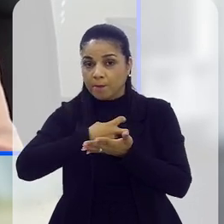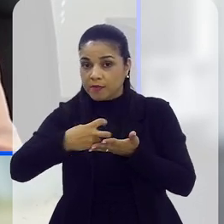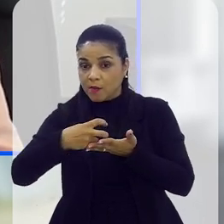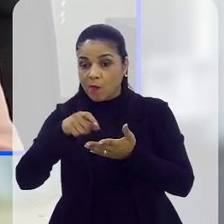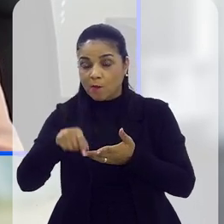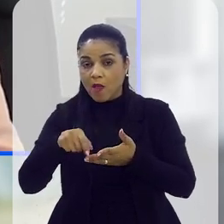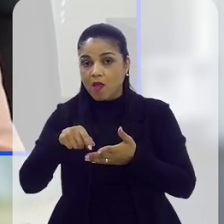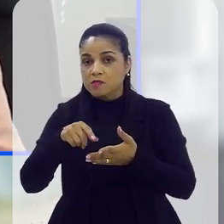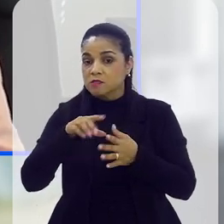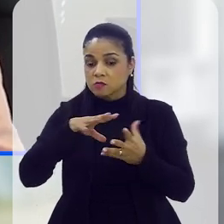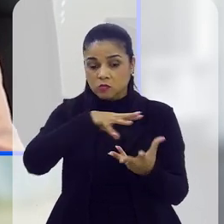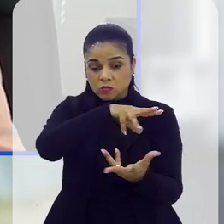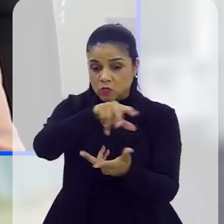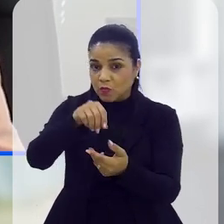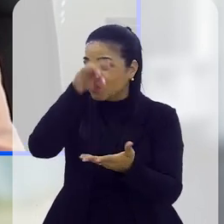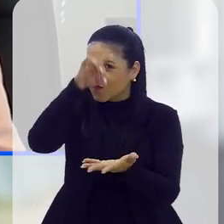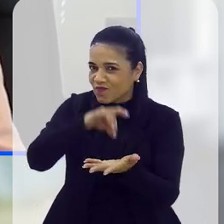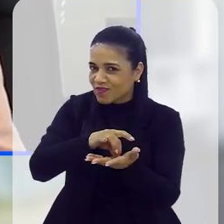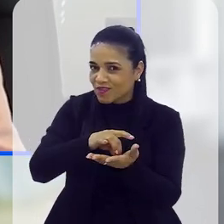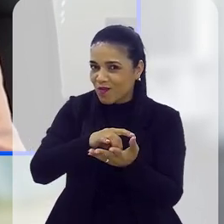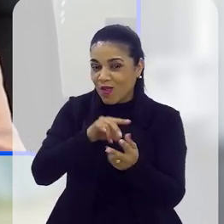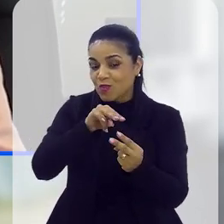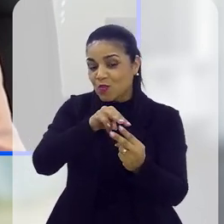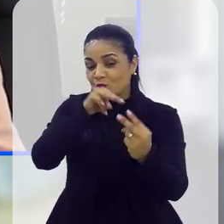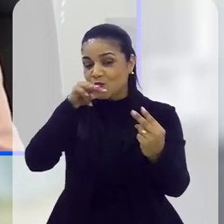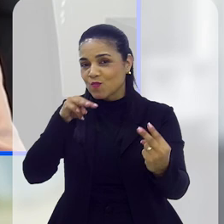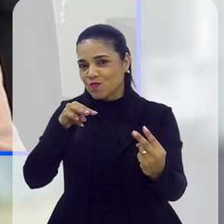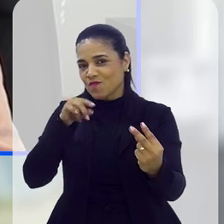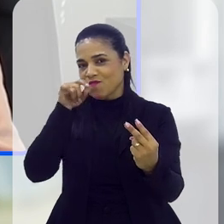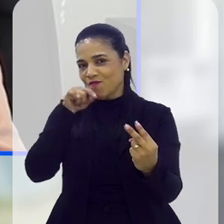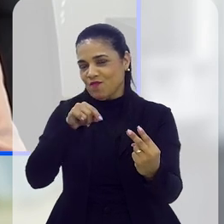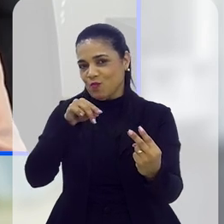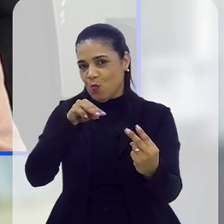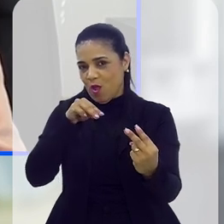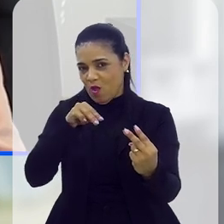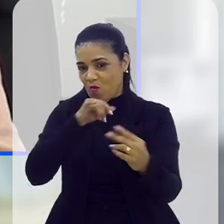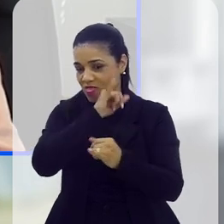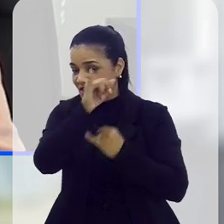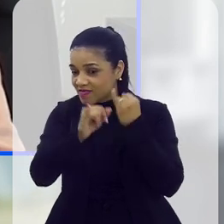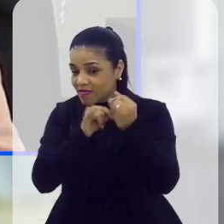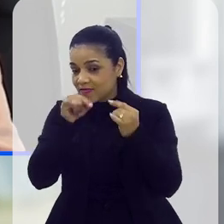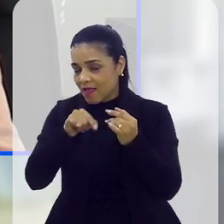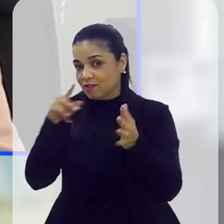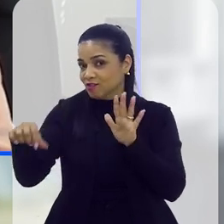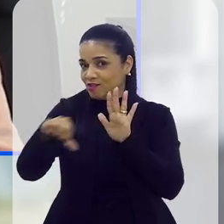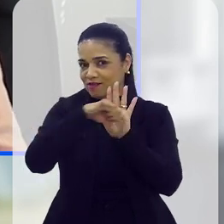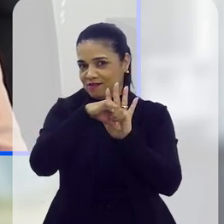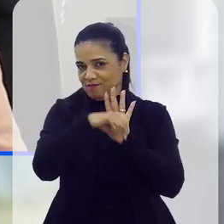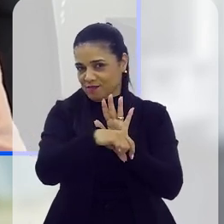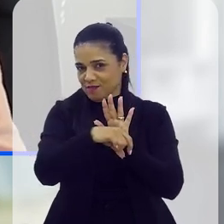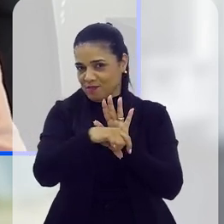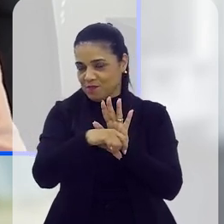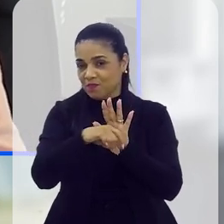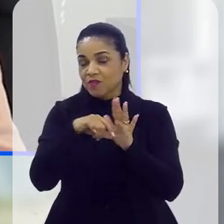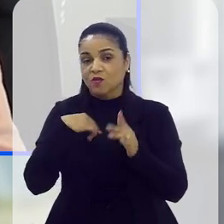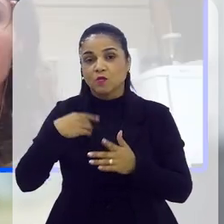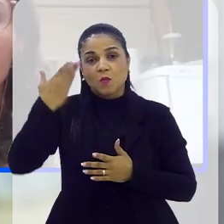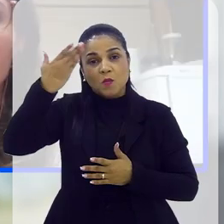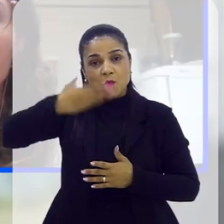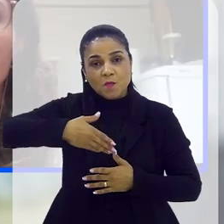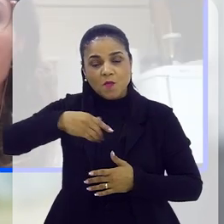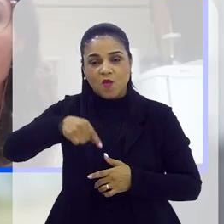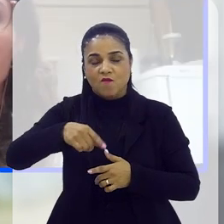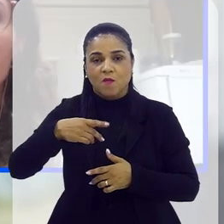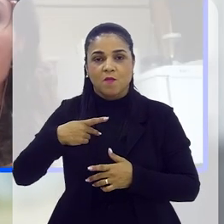acontecimentos não é no mundo real, e sim no mundo virtual. Quando a doutora Bárbara fala dessa questão da